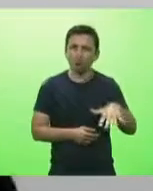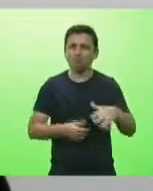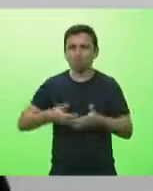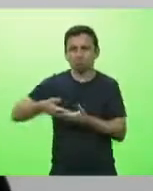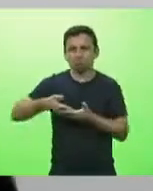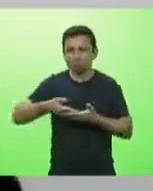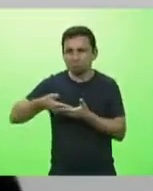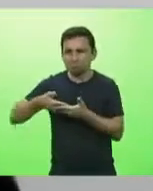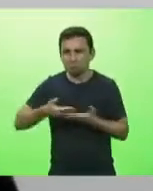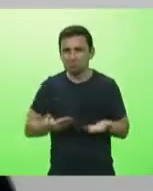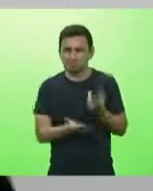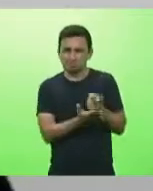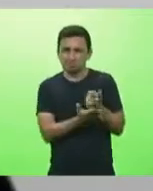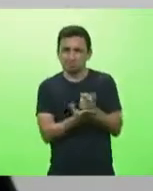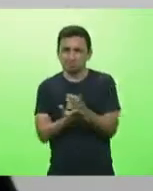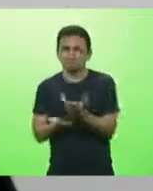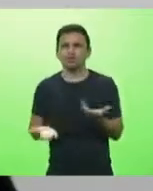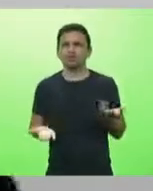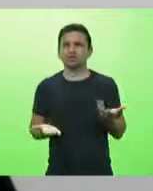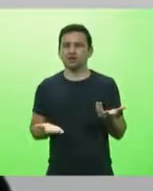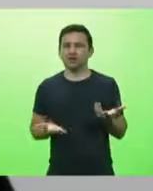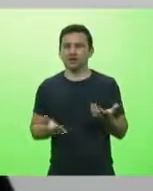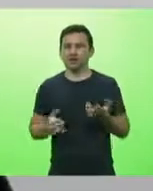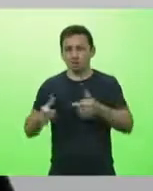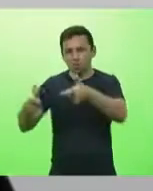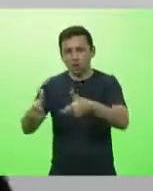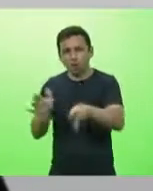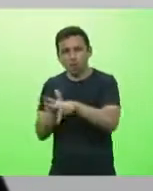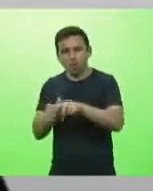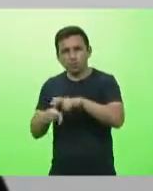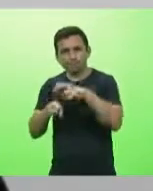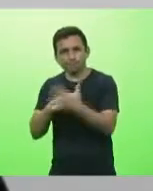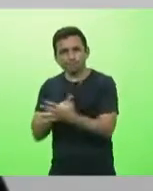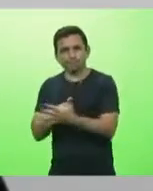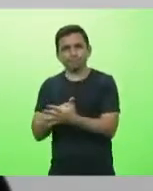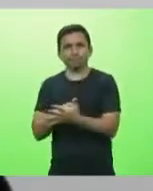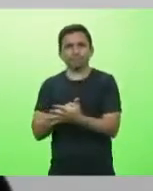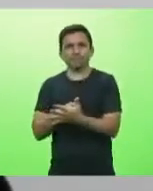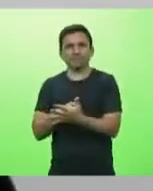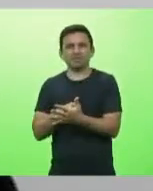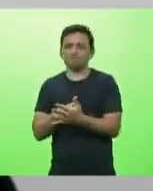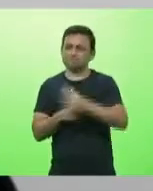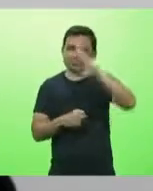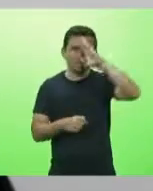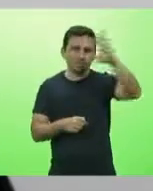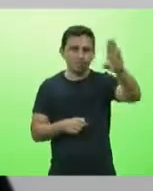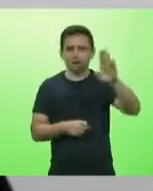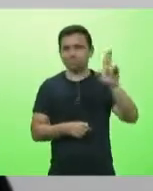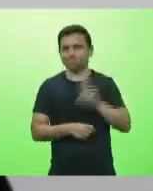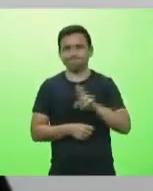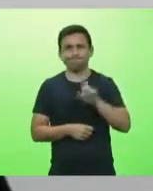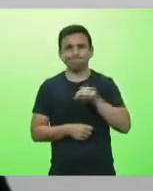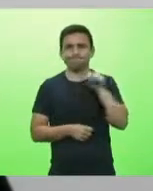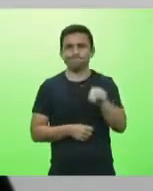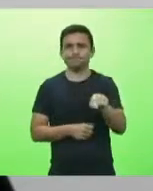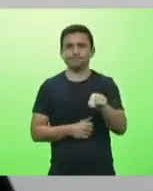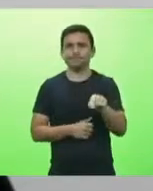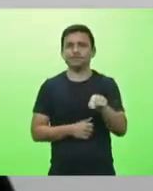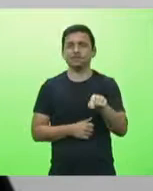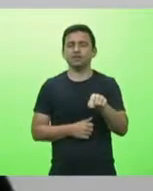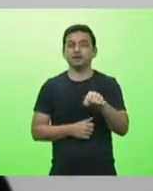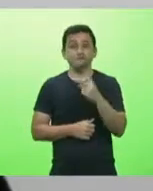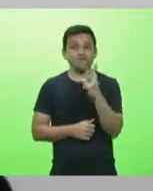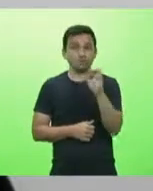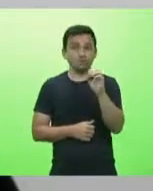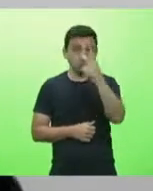internação ala covid mas especialmente emergência destes 20 entubados